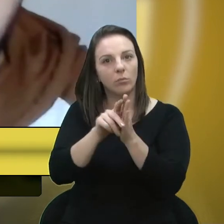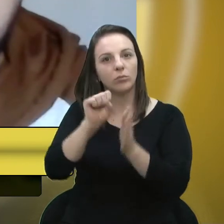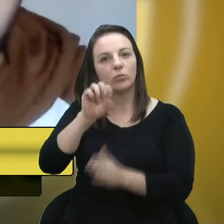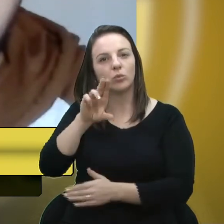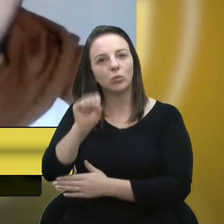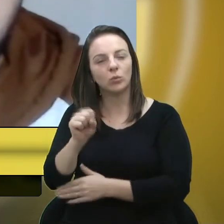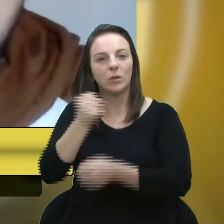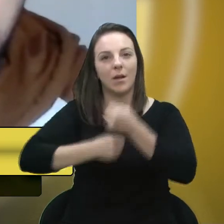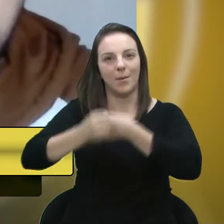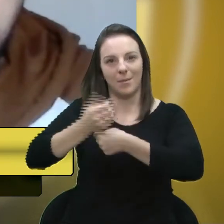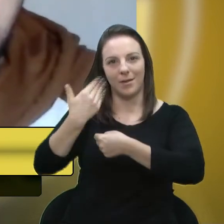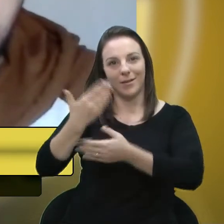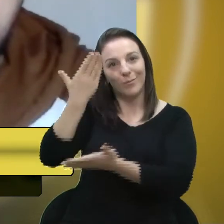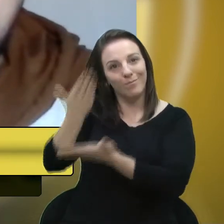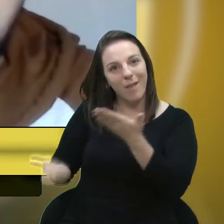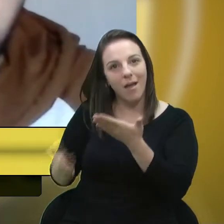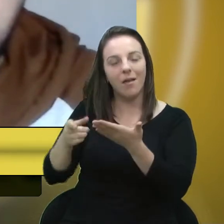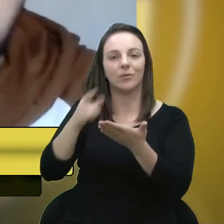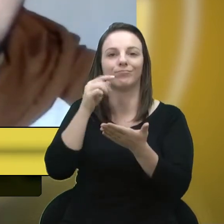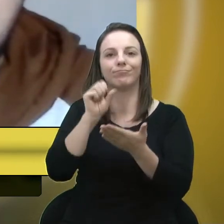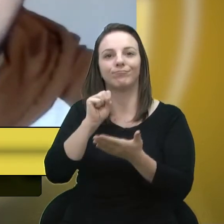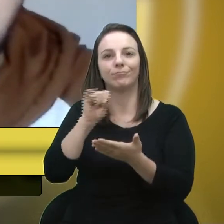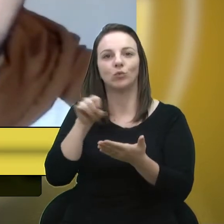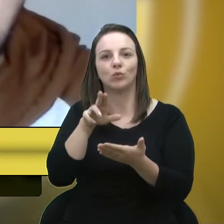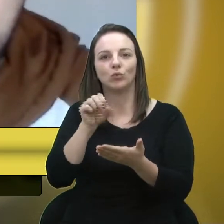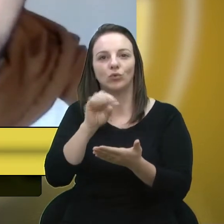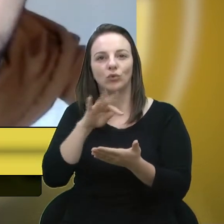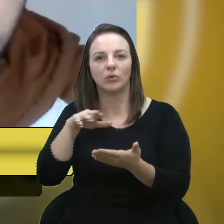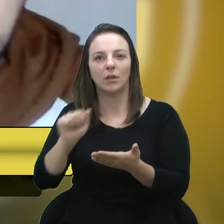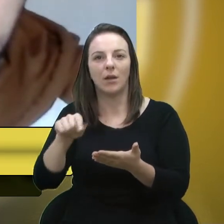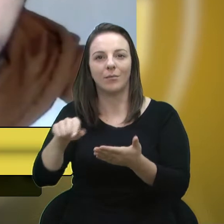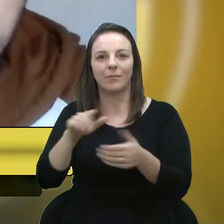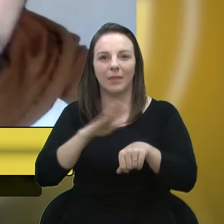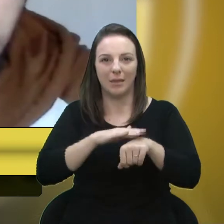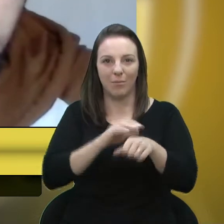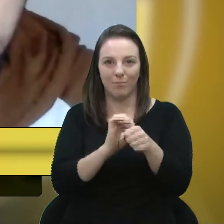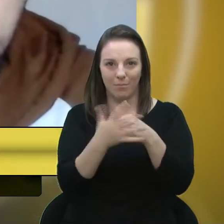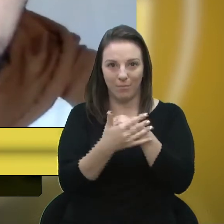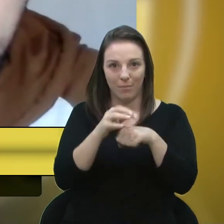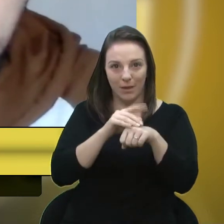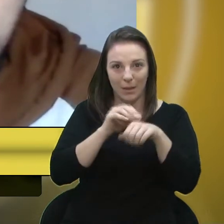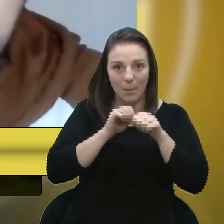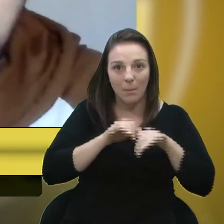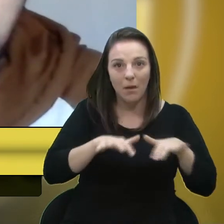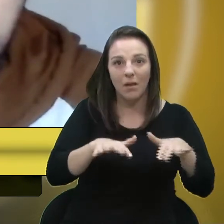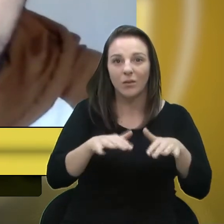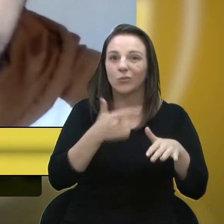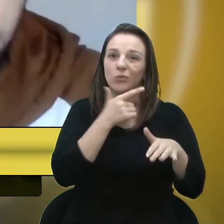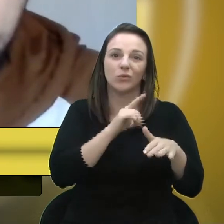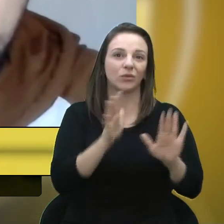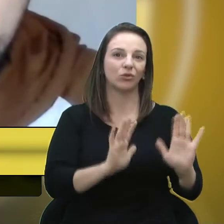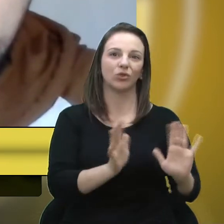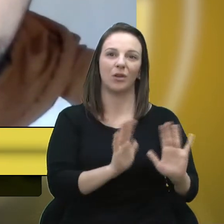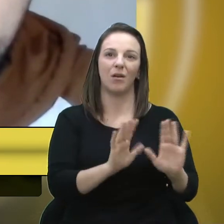Justina, em meio à pandemia, nós não conseguimos nos despedir, em razão da situação toda